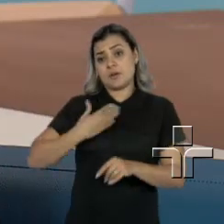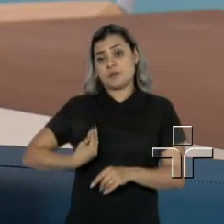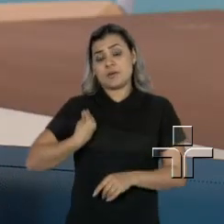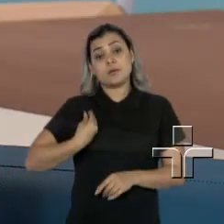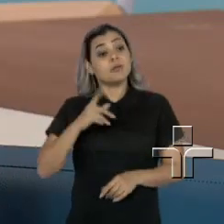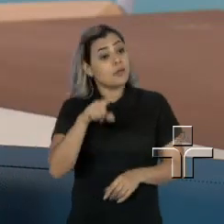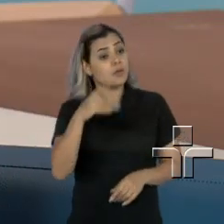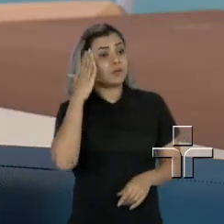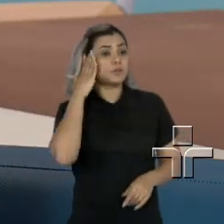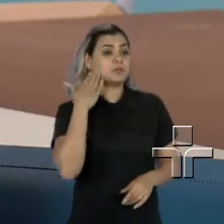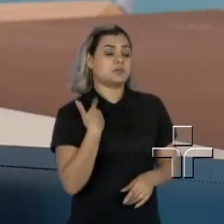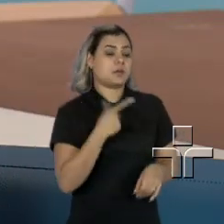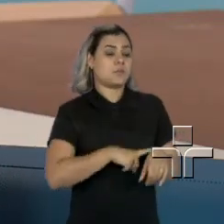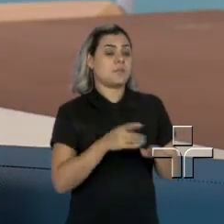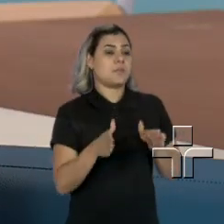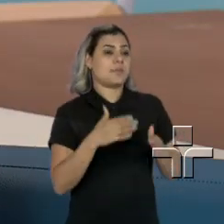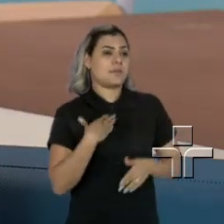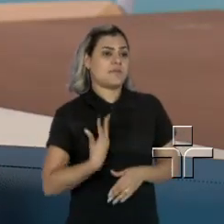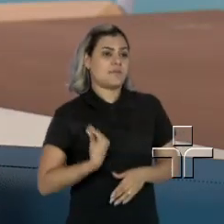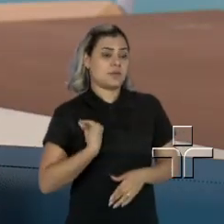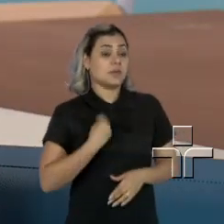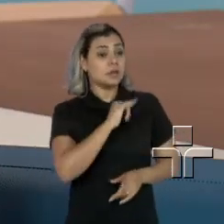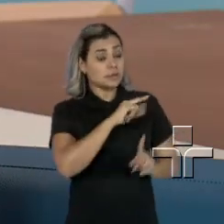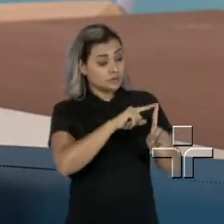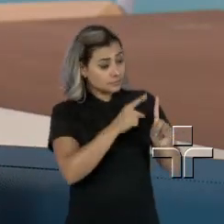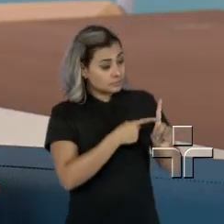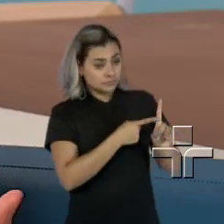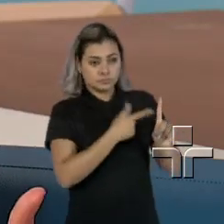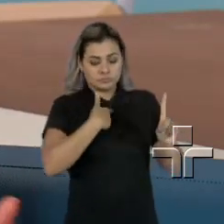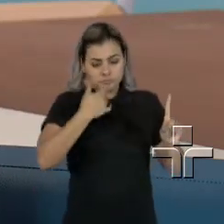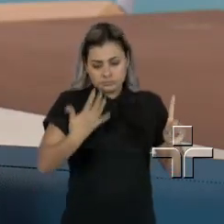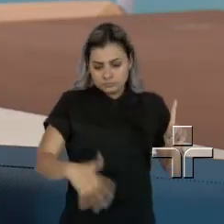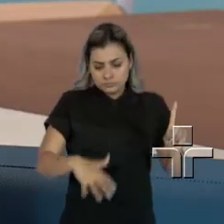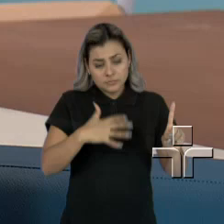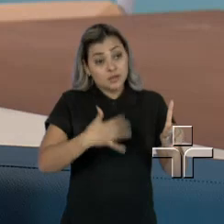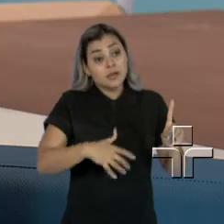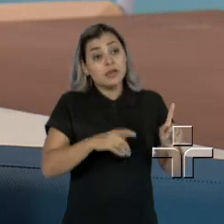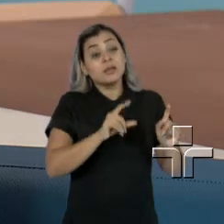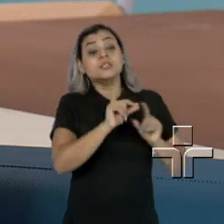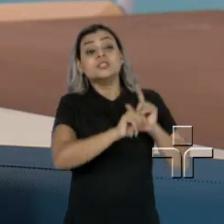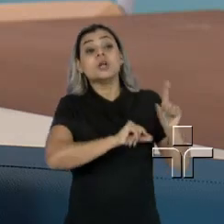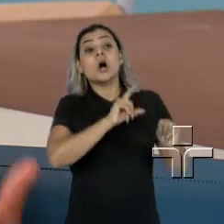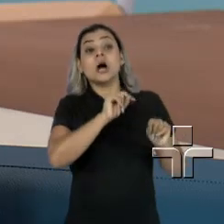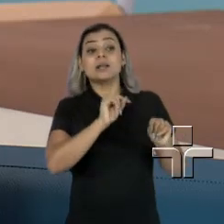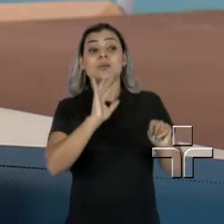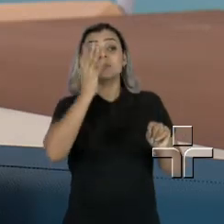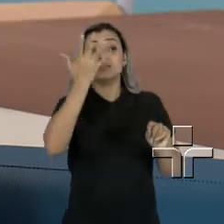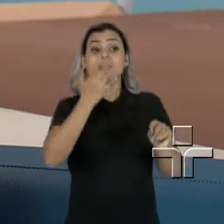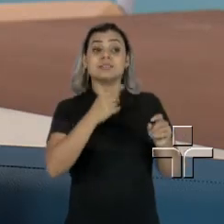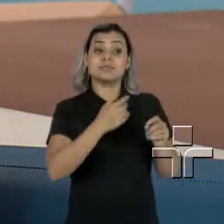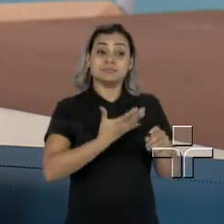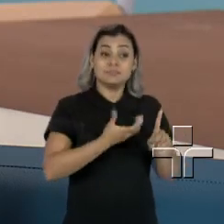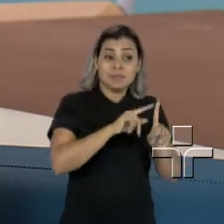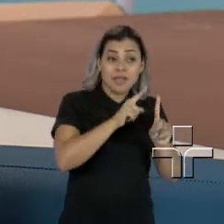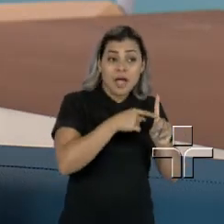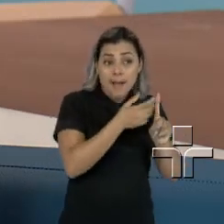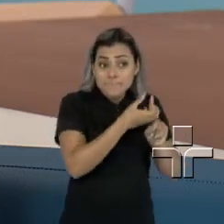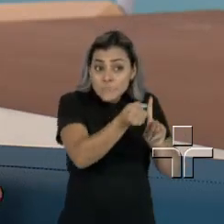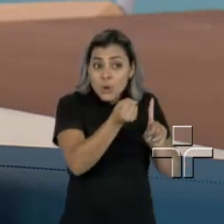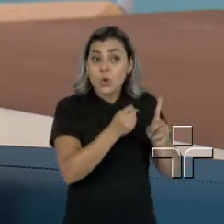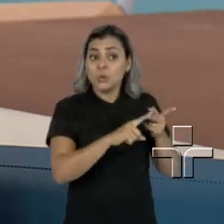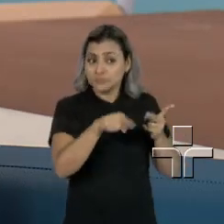momento que eu estava, às vezes uma pessoa engravida, não gosta da gravidez, ocorre fatos negativos com aquele bebê,